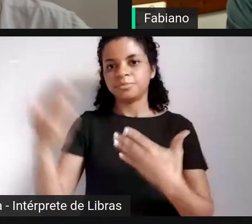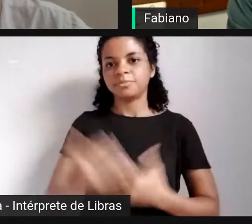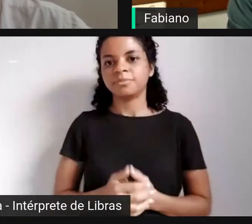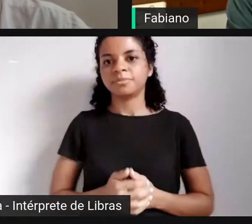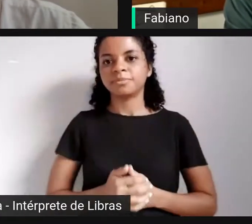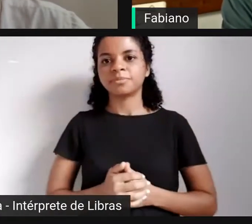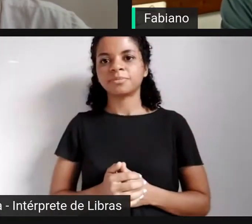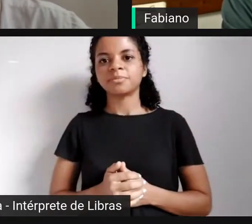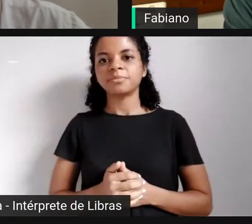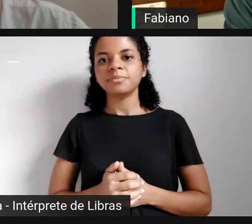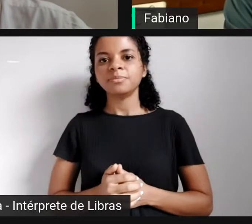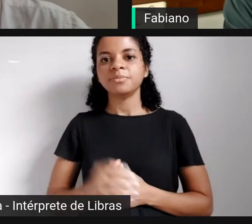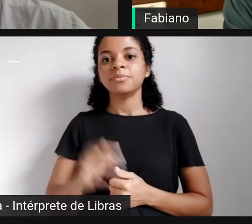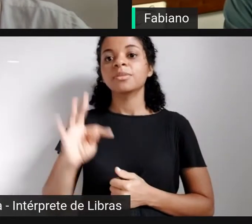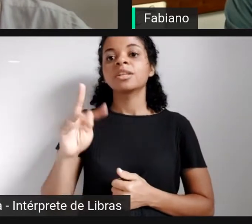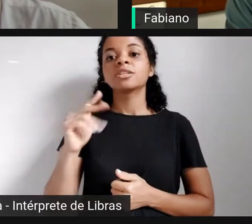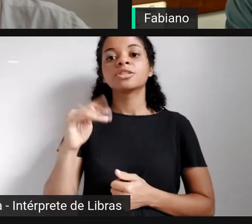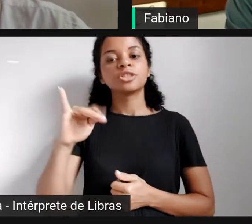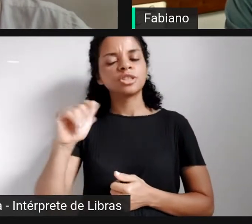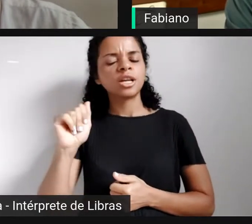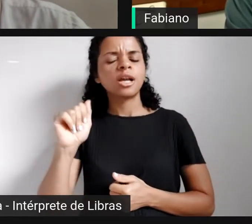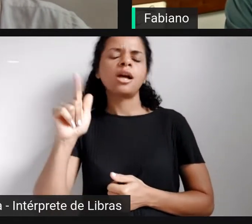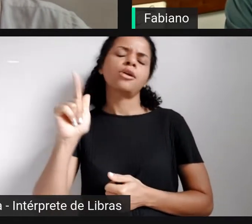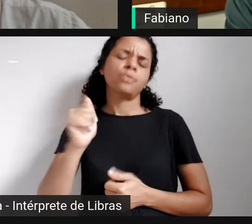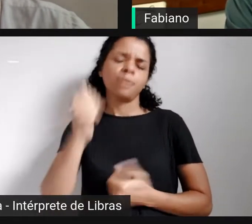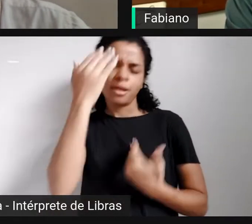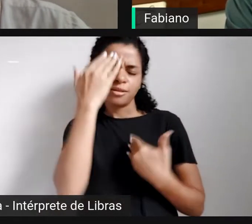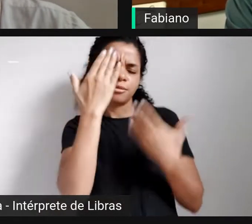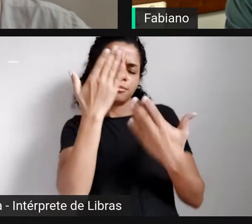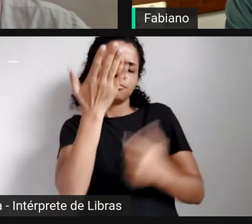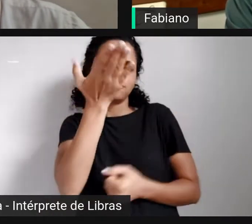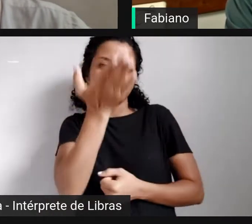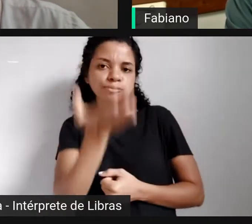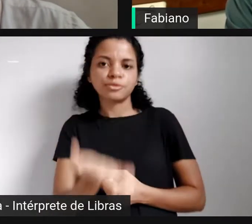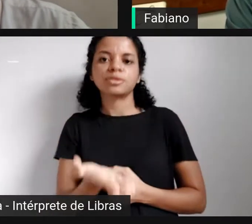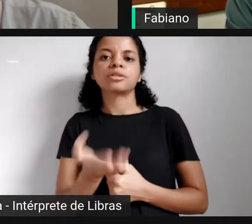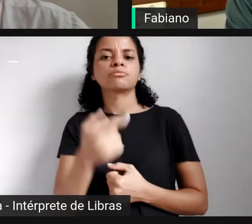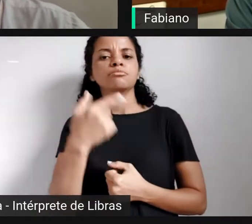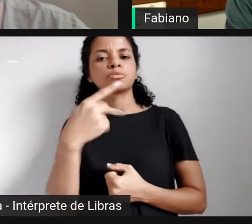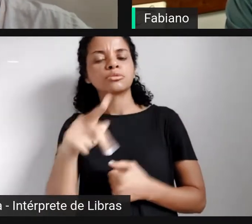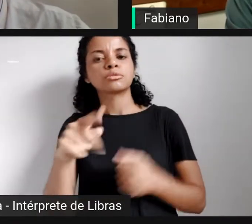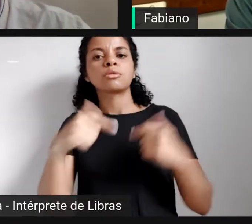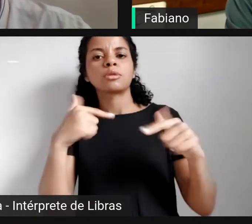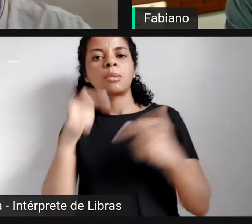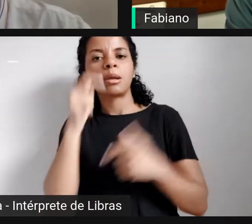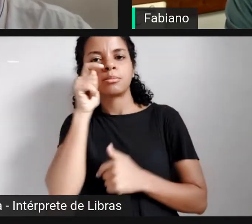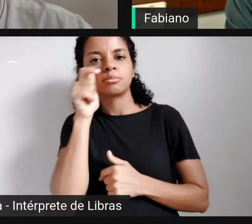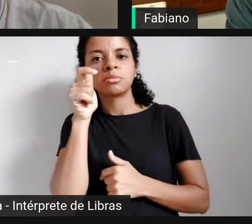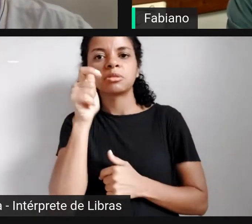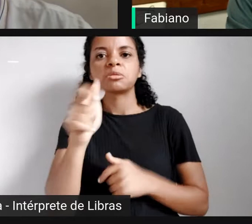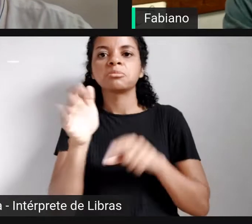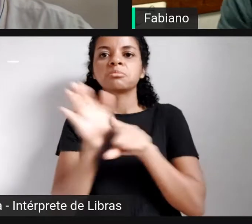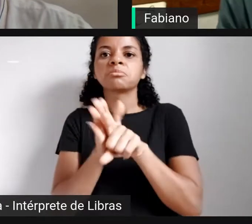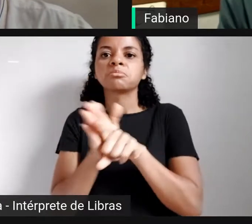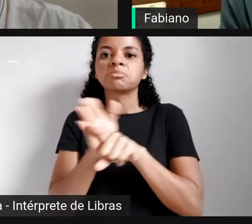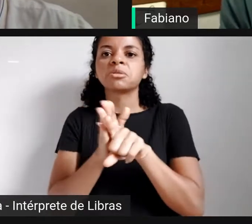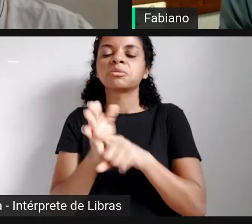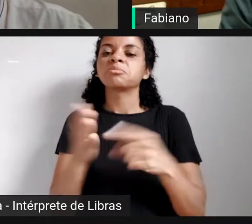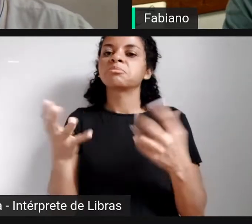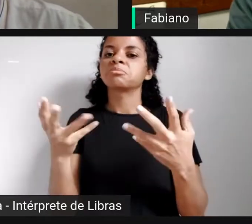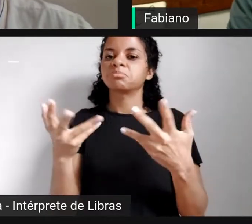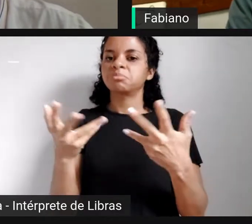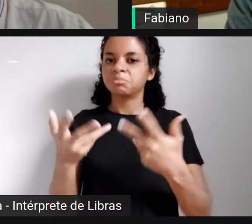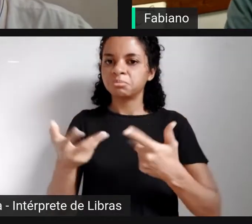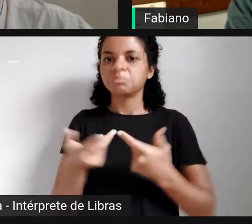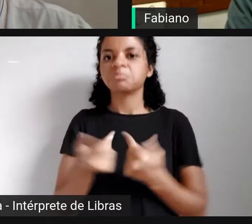Tiago, a gente é que agradece, muito interessante seu trabalho, sua pesquisa, você fez um levantamento bem abrangente e que nos